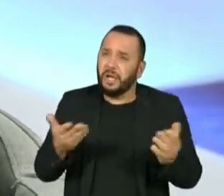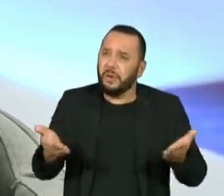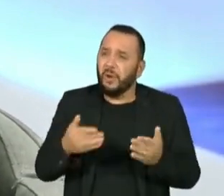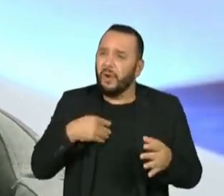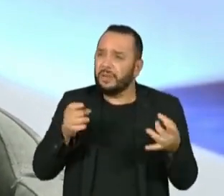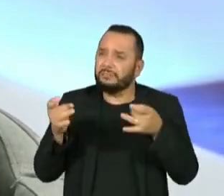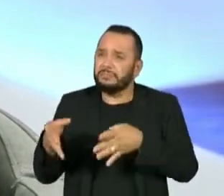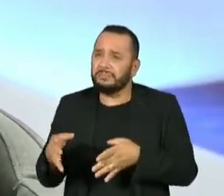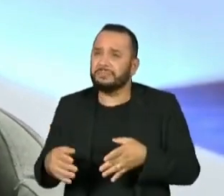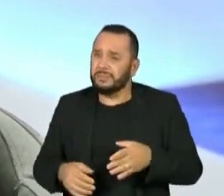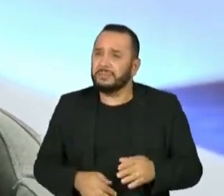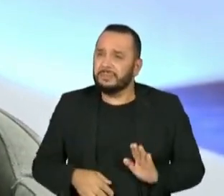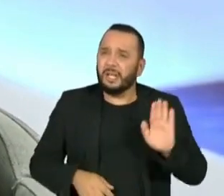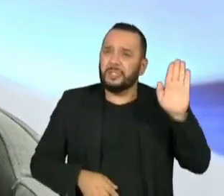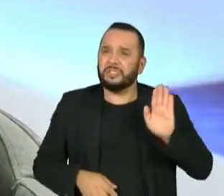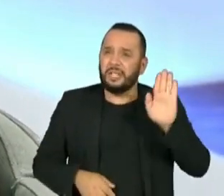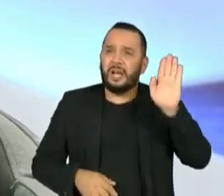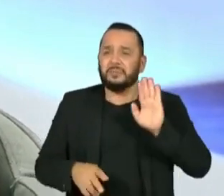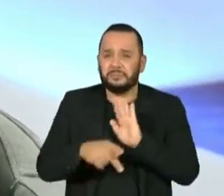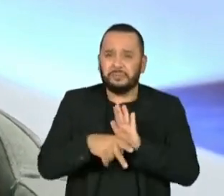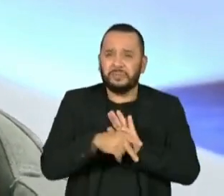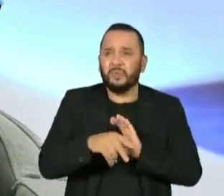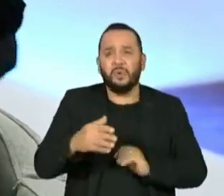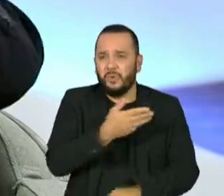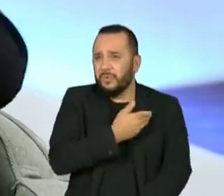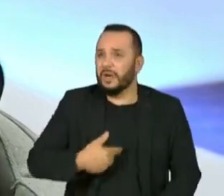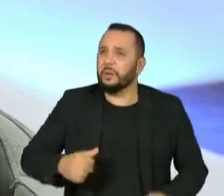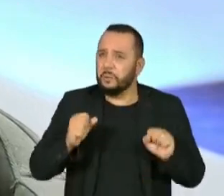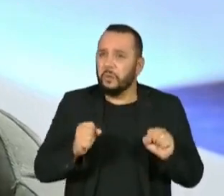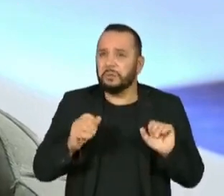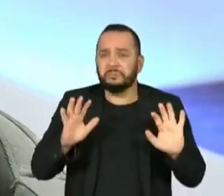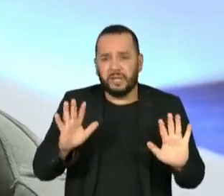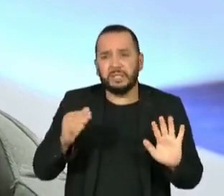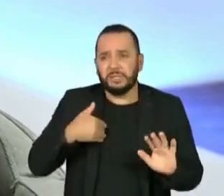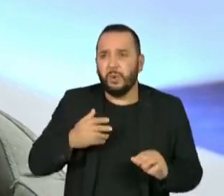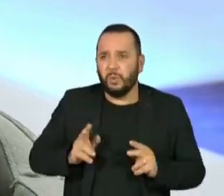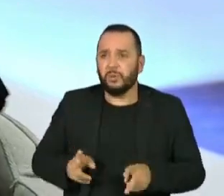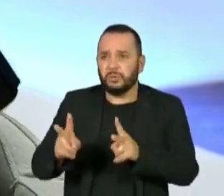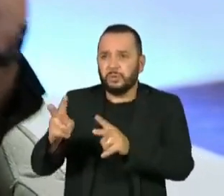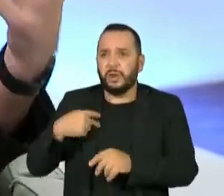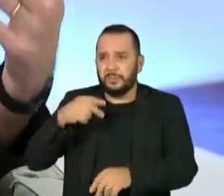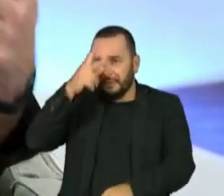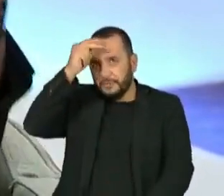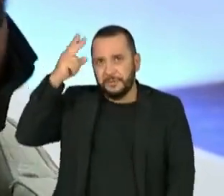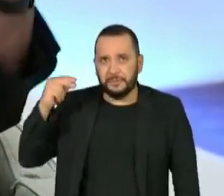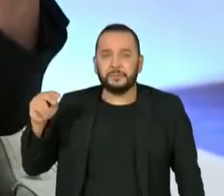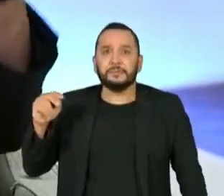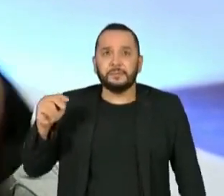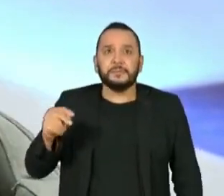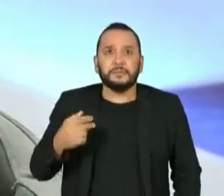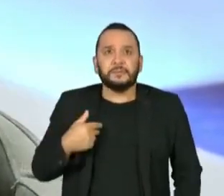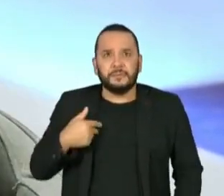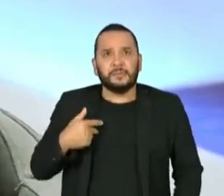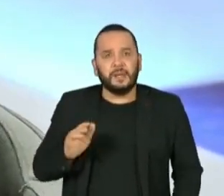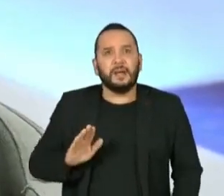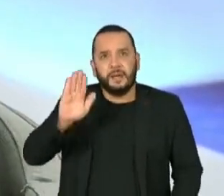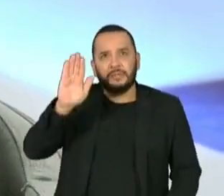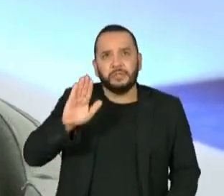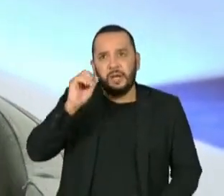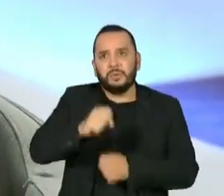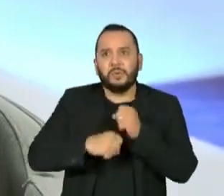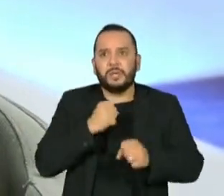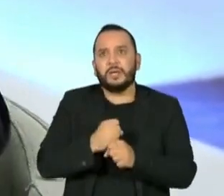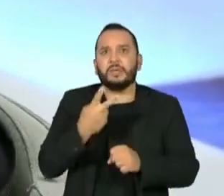Eu quero continuar prefeito, a população me elegeu prefeito. Se quiser que eu confesse, aqui é uma candidatura, pronto, falei, sou candidato à reeleição em 24.